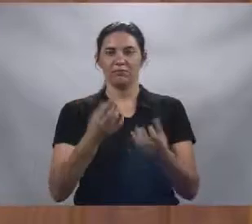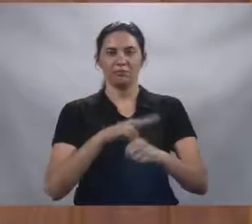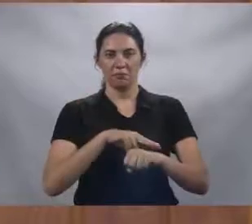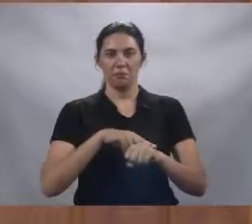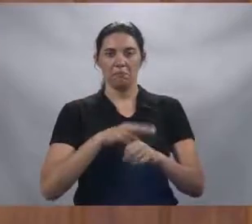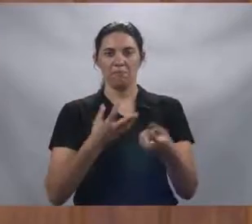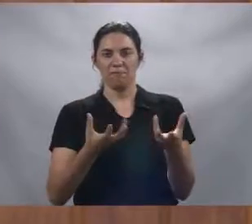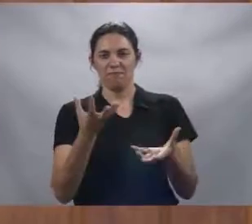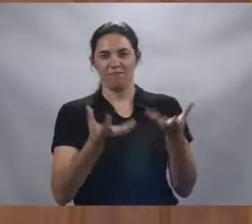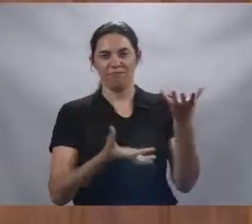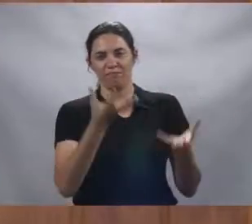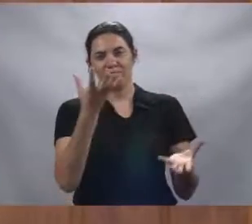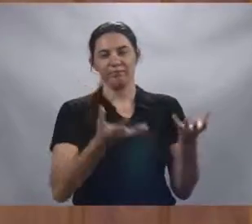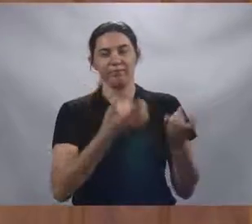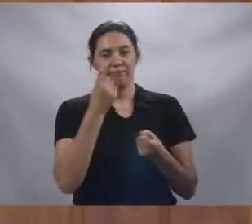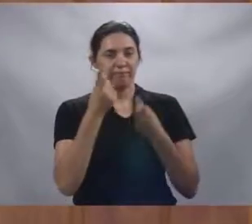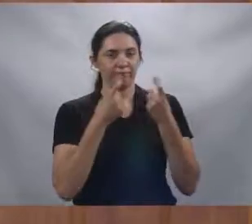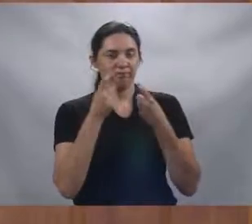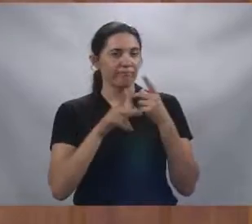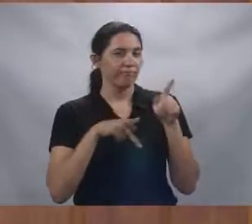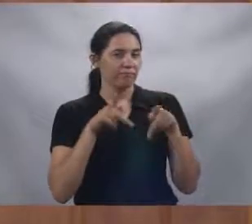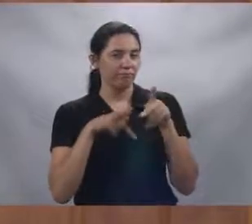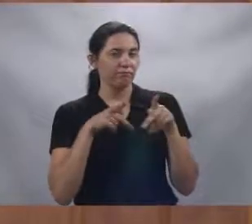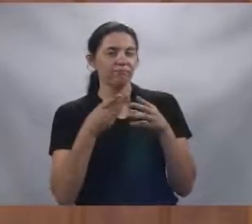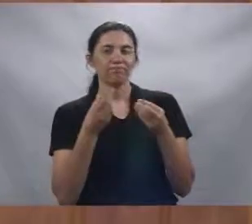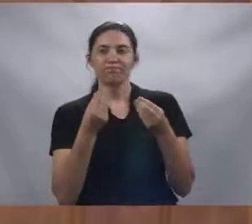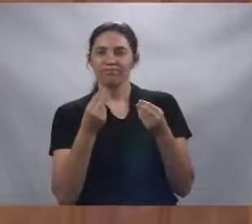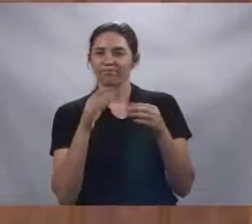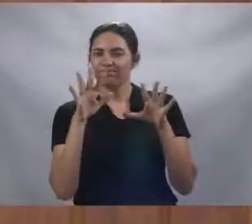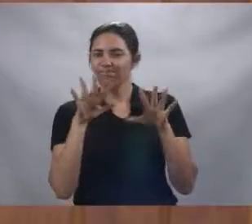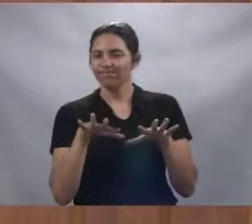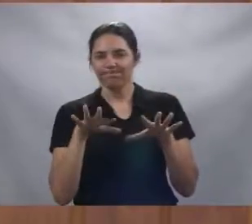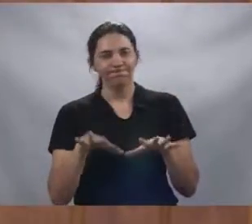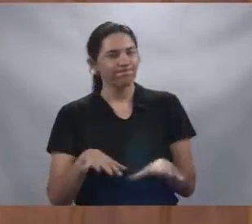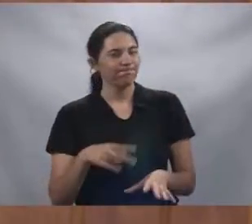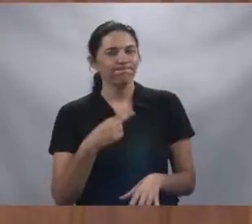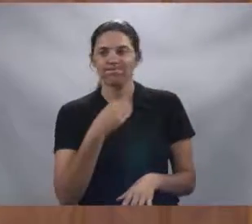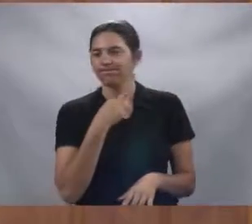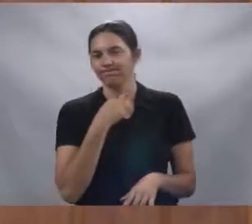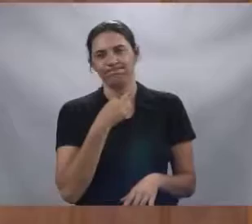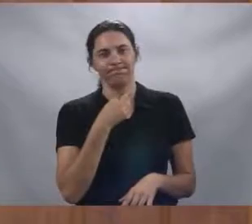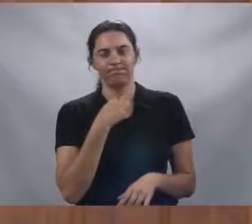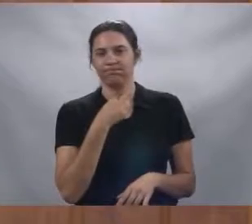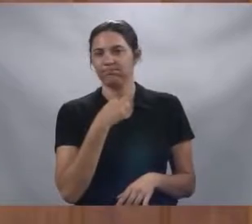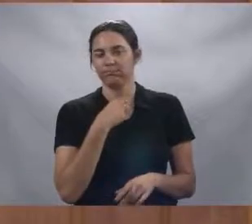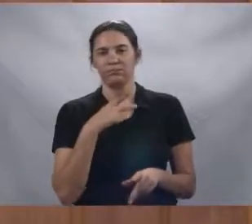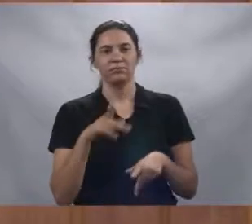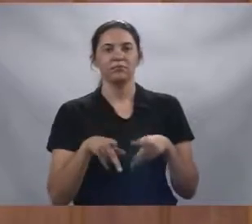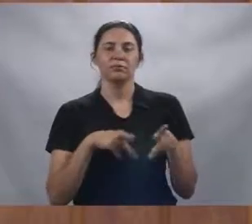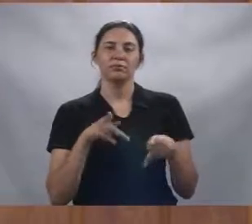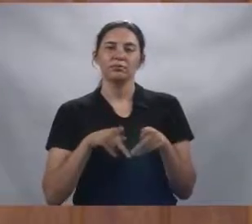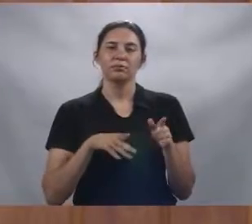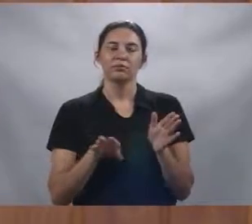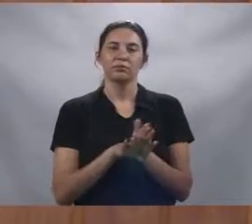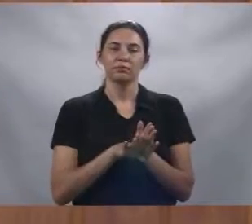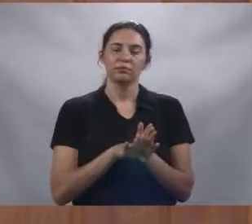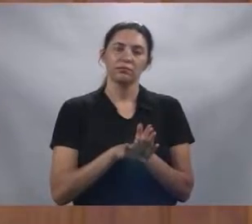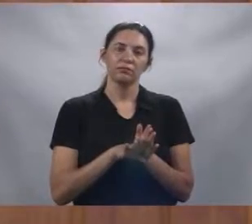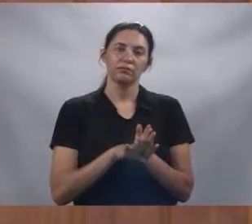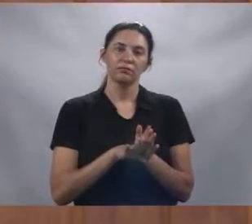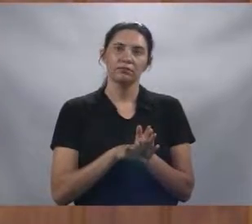é uma estrada que está se preocupando o povo bastante. Quando chove não tem condições alguma das pessoas chegarem ali,